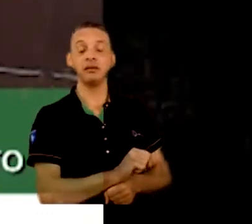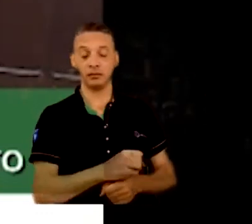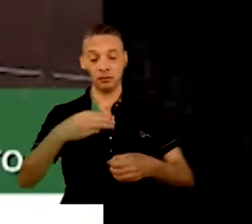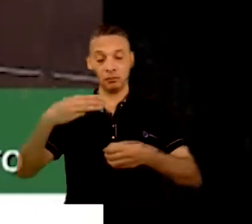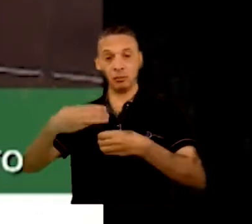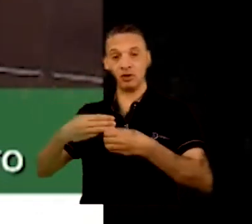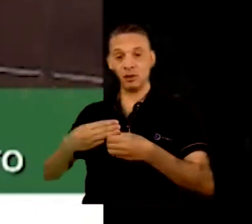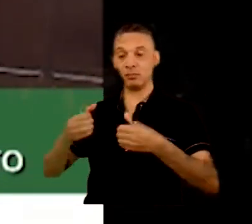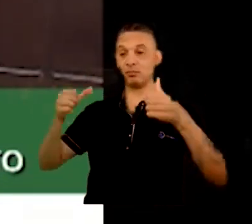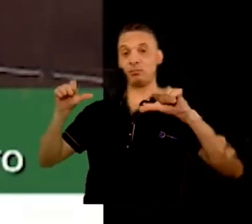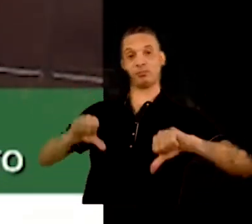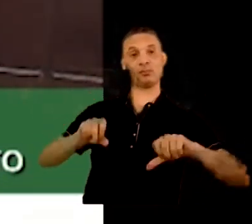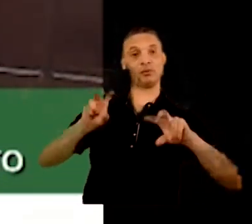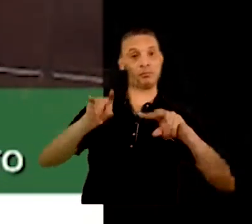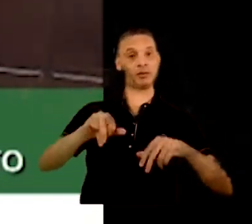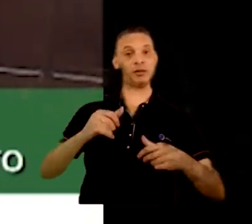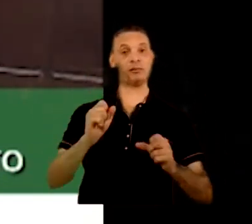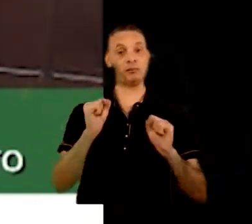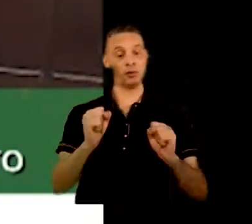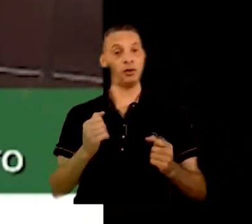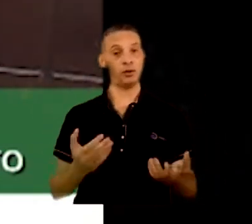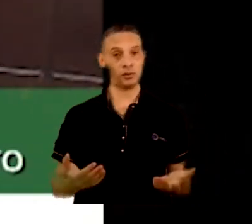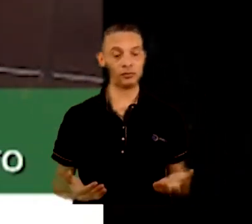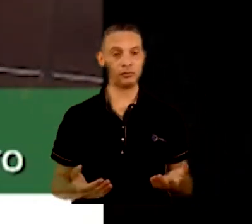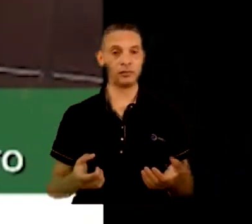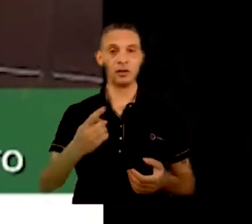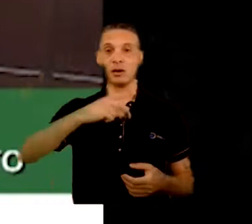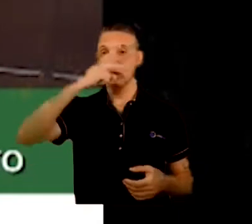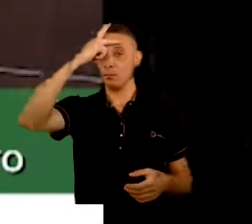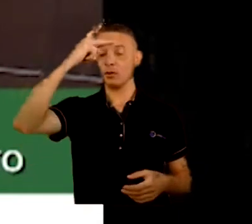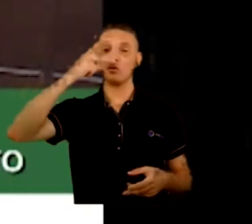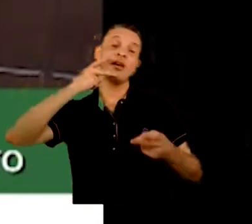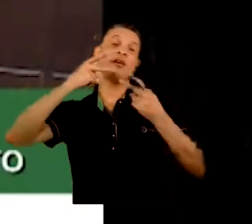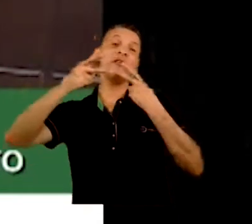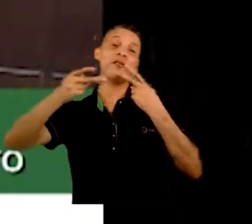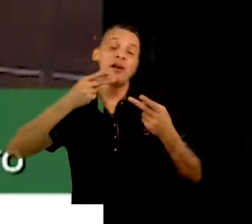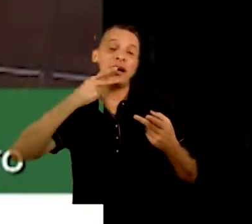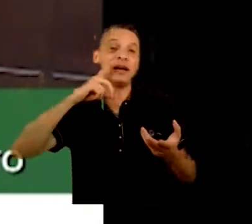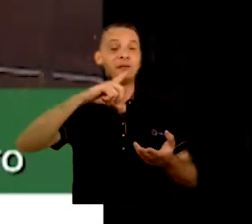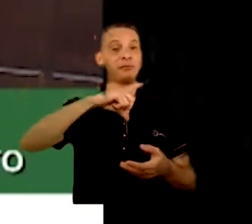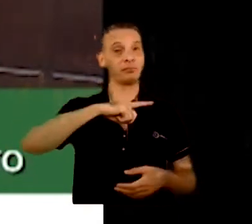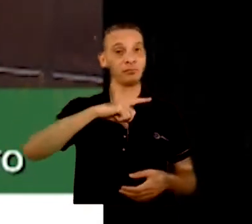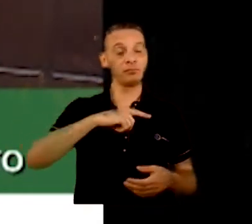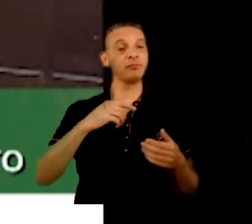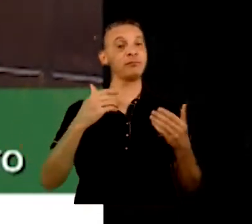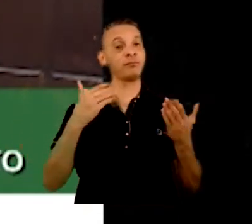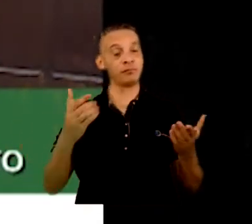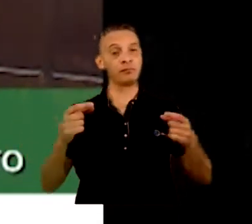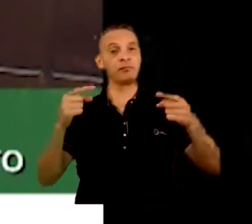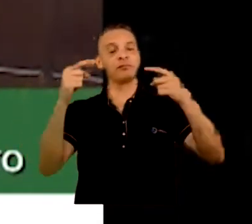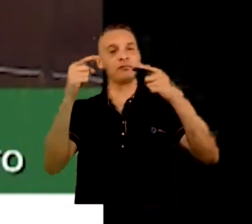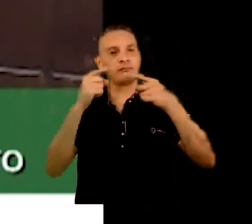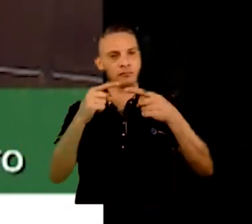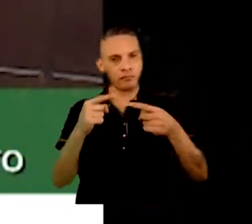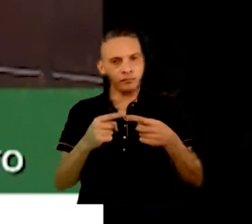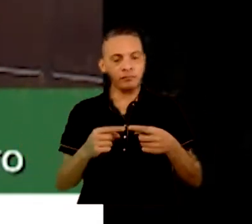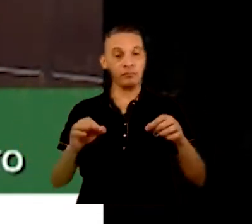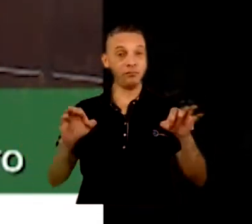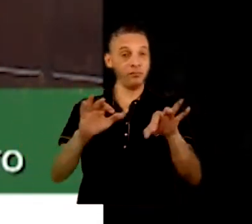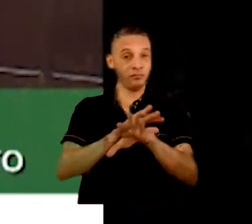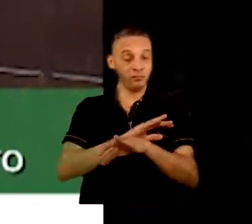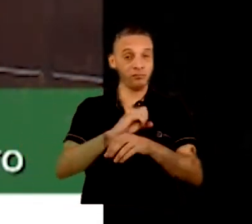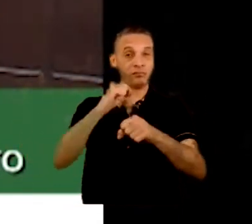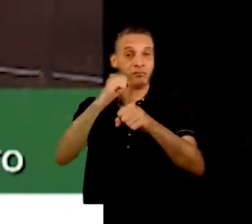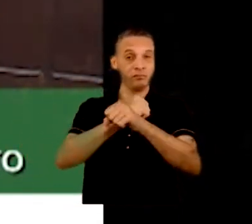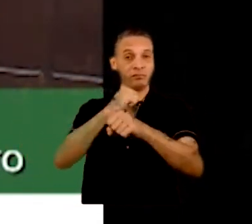Então, e aí todos vão dizer, e com razão, se a obra tivesse sido concluída em novembro